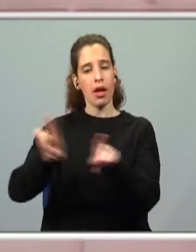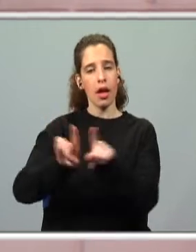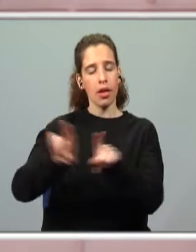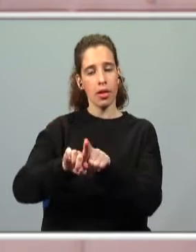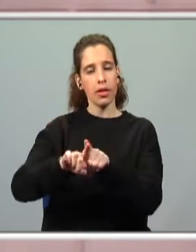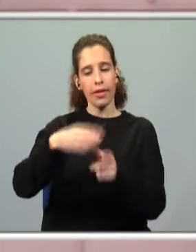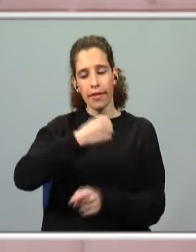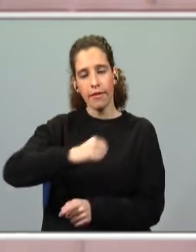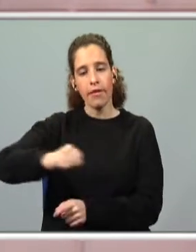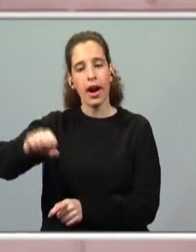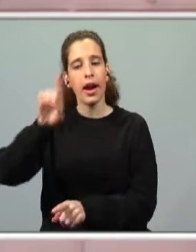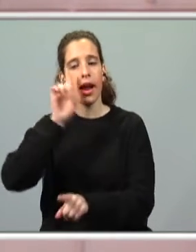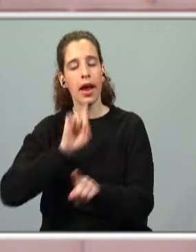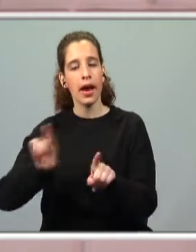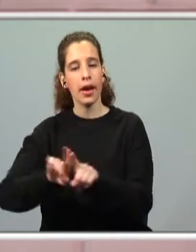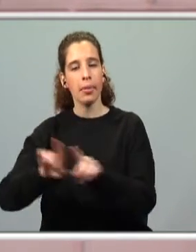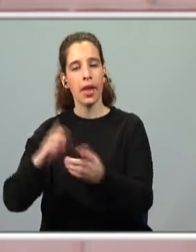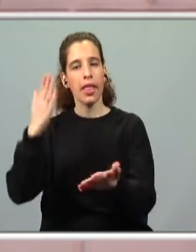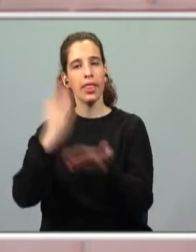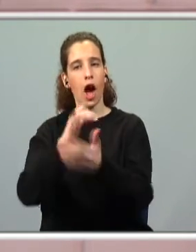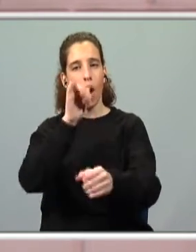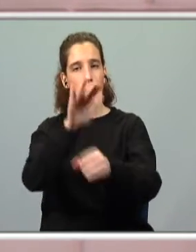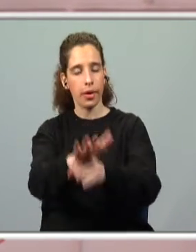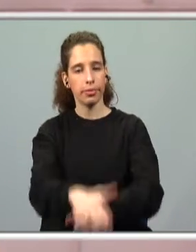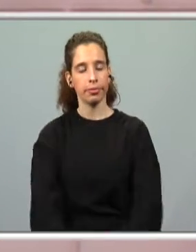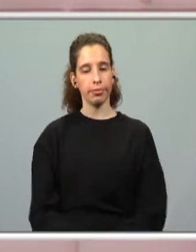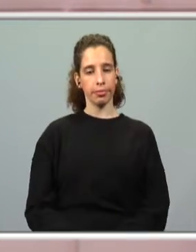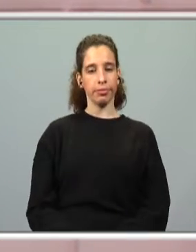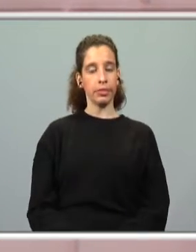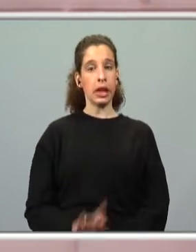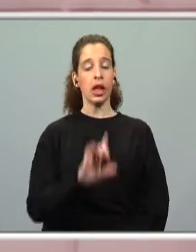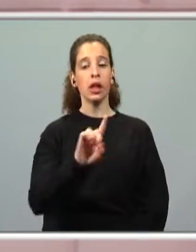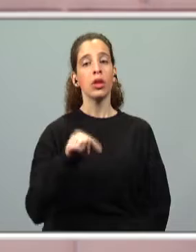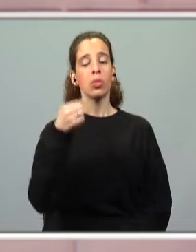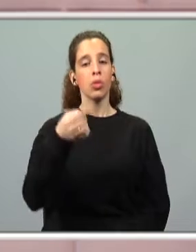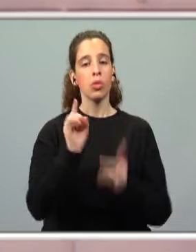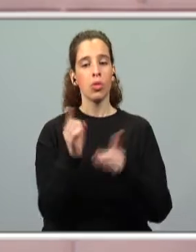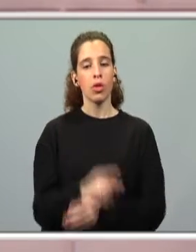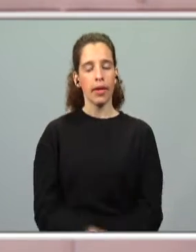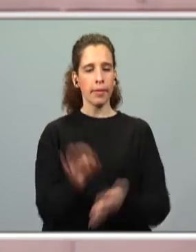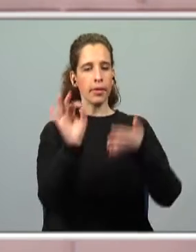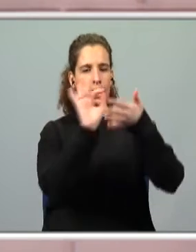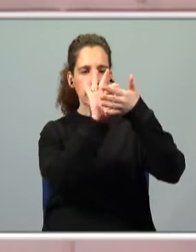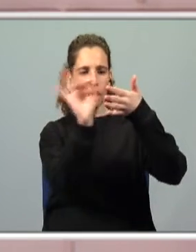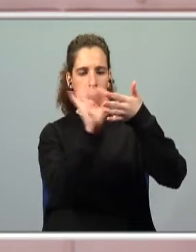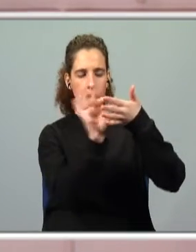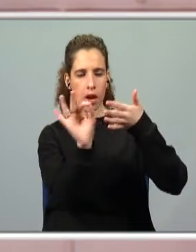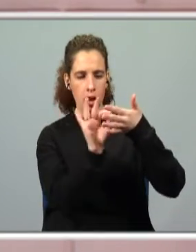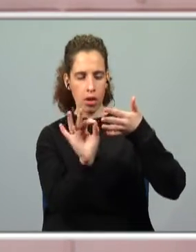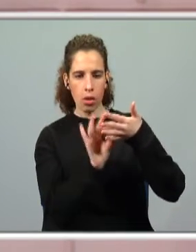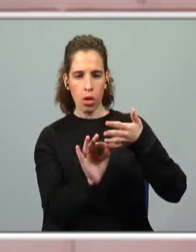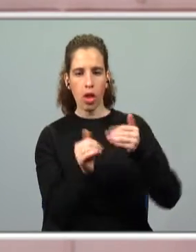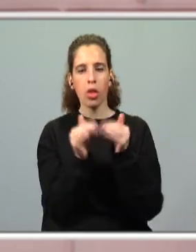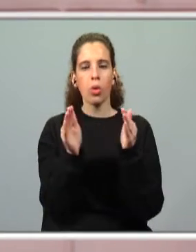de levar a irmã até ao mar. E depois temos o quê? A descrição daquilo que ela